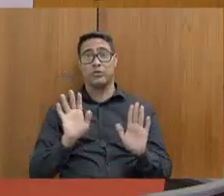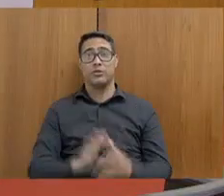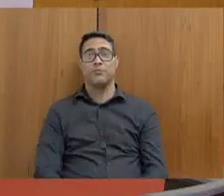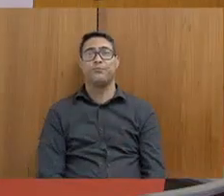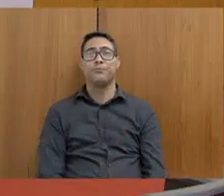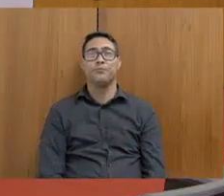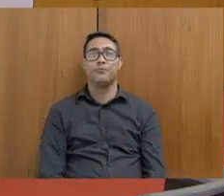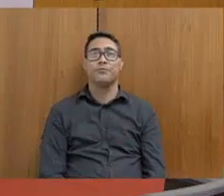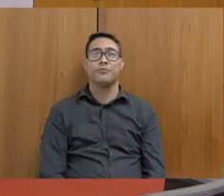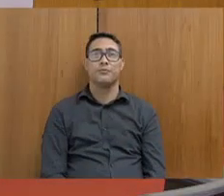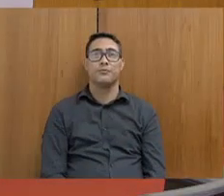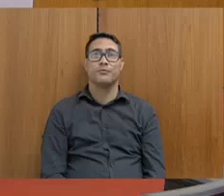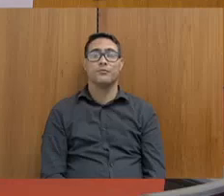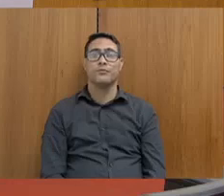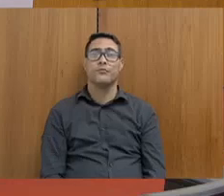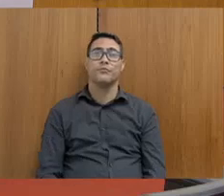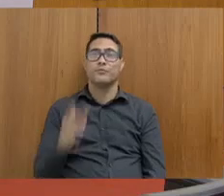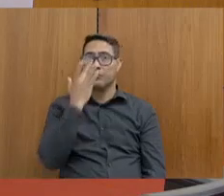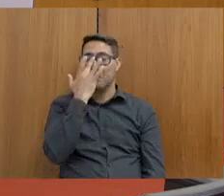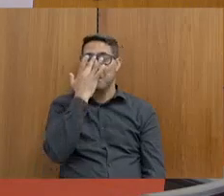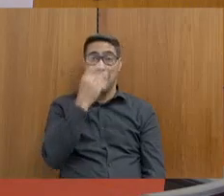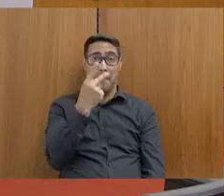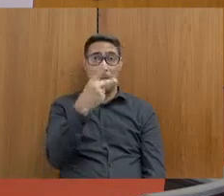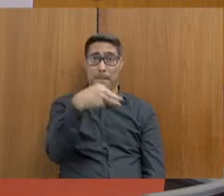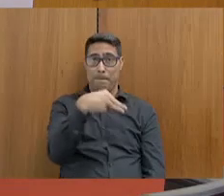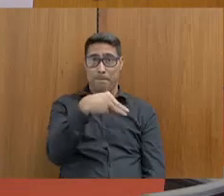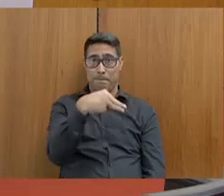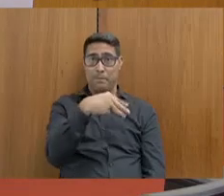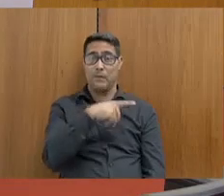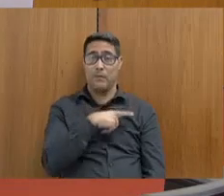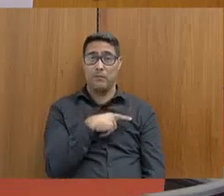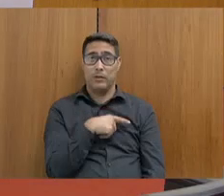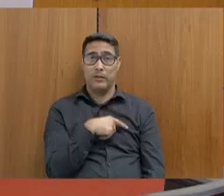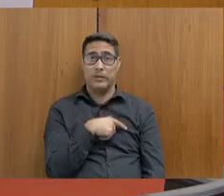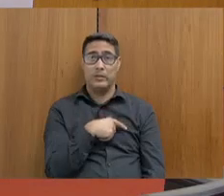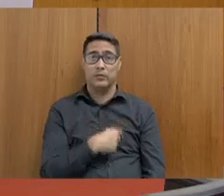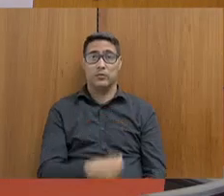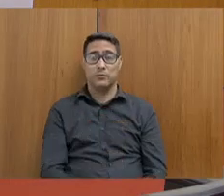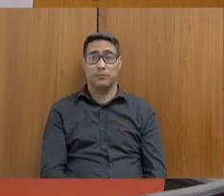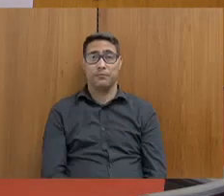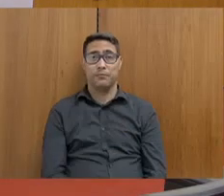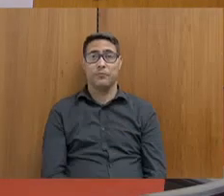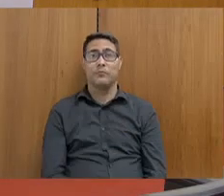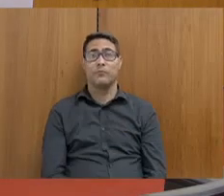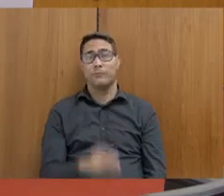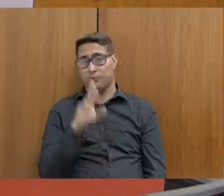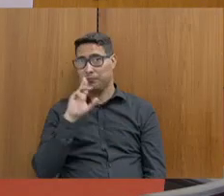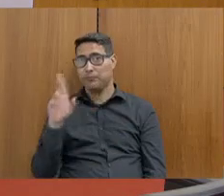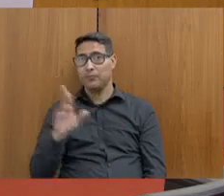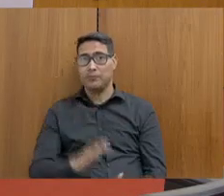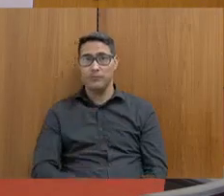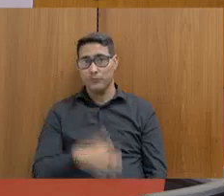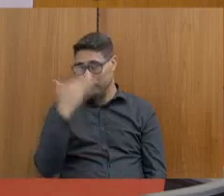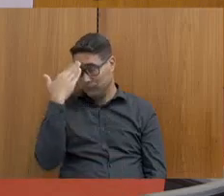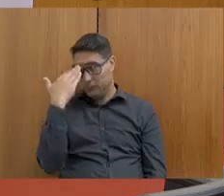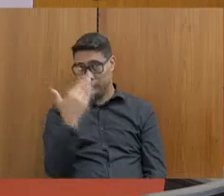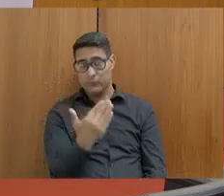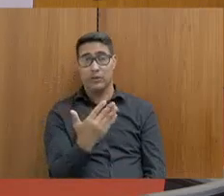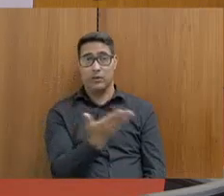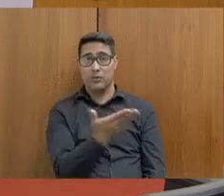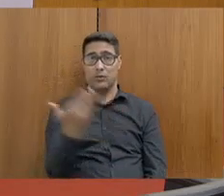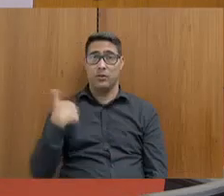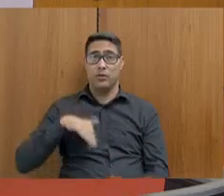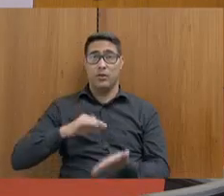secretário, réplica de dois minutos para a consideração final do deputado Coronel Sandro. Obrigado, senhor secretário.